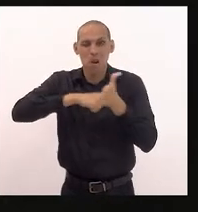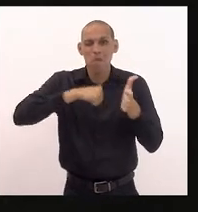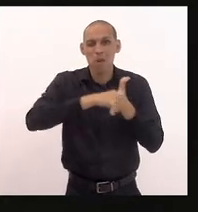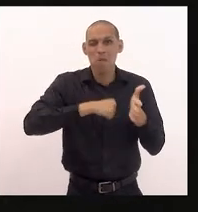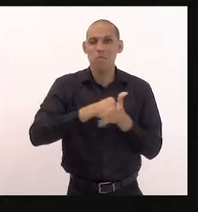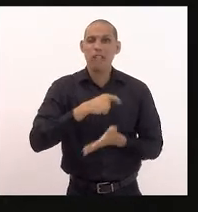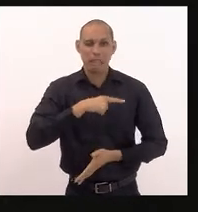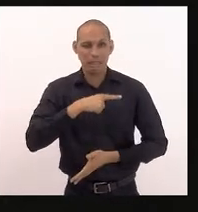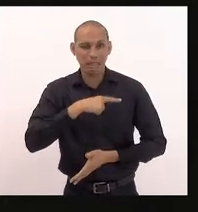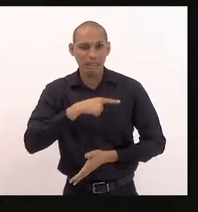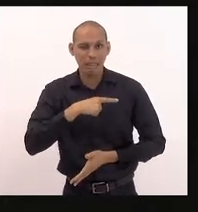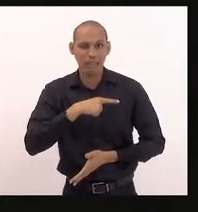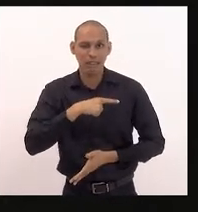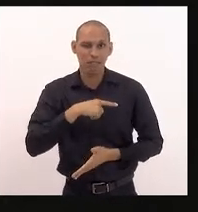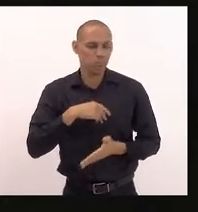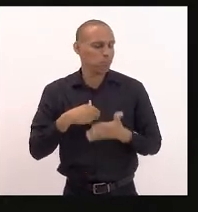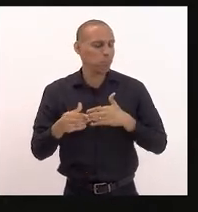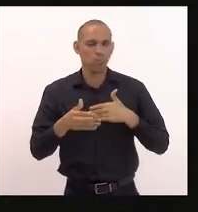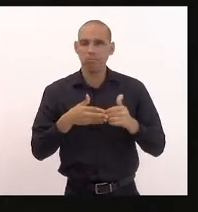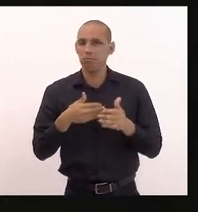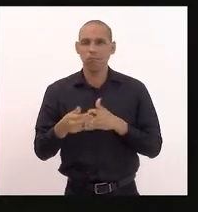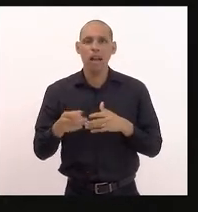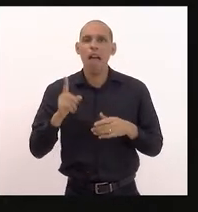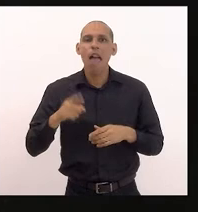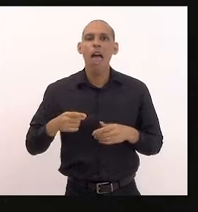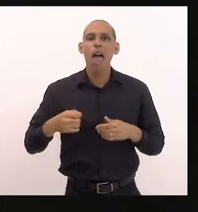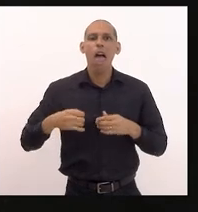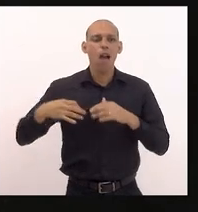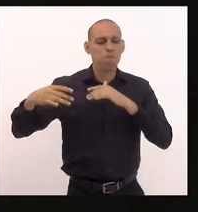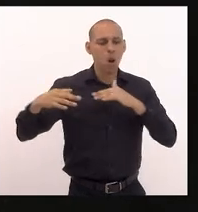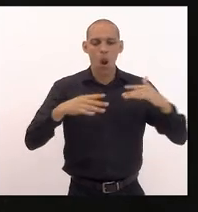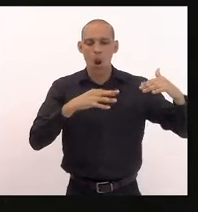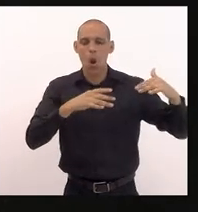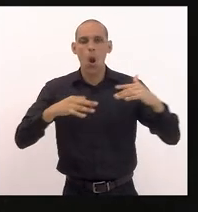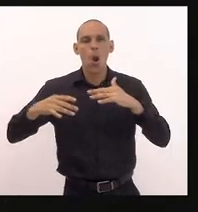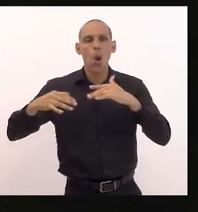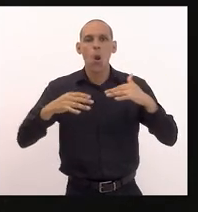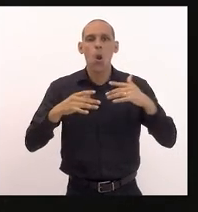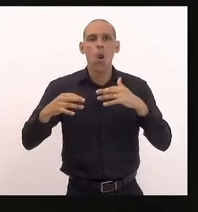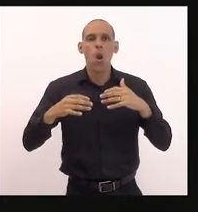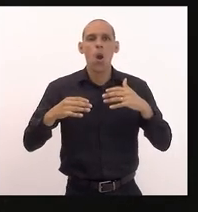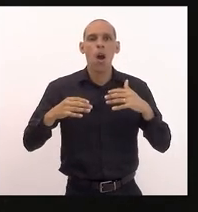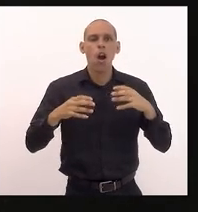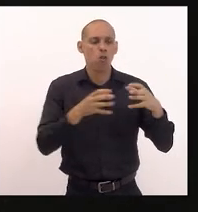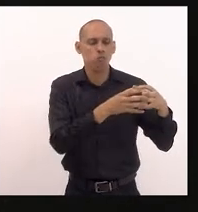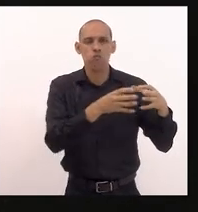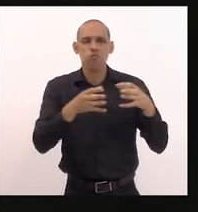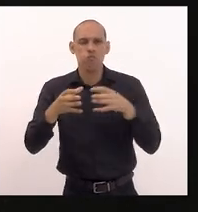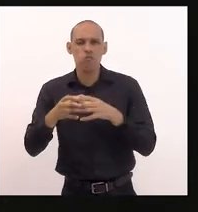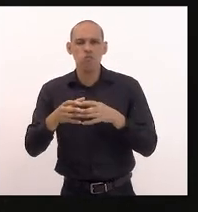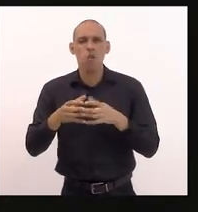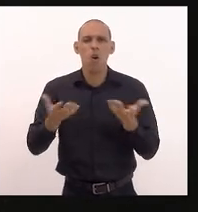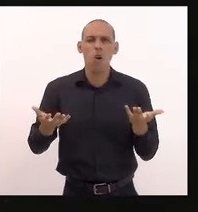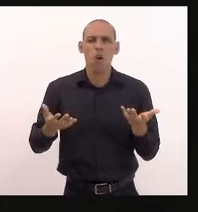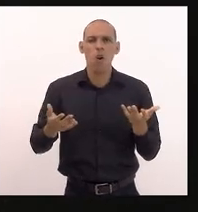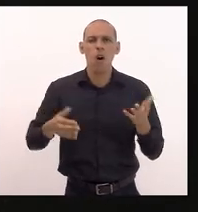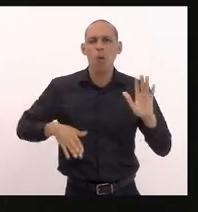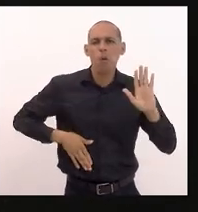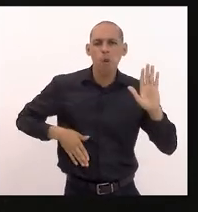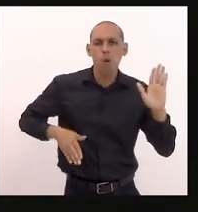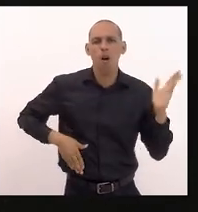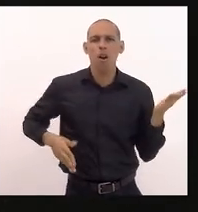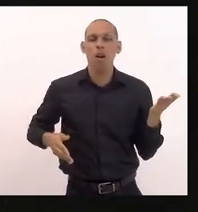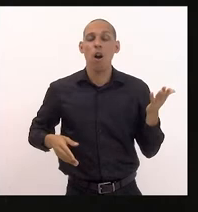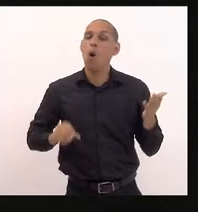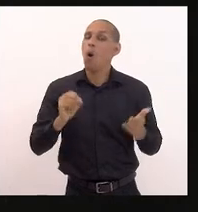dá seja na rivalidade das facções ou nas ações da polícia para combater